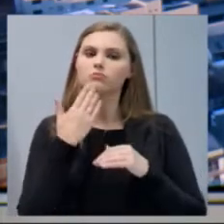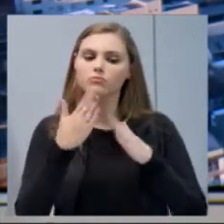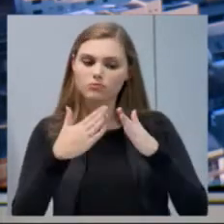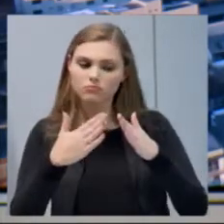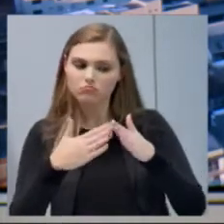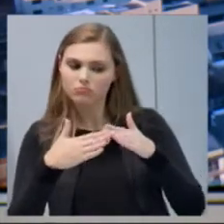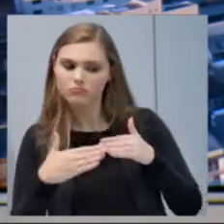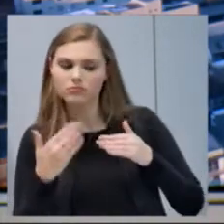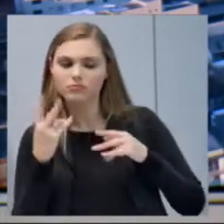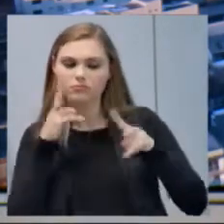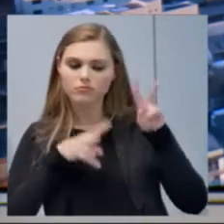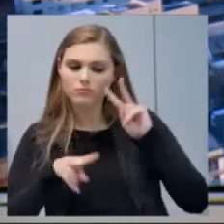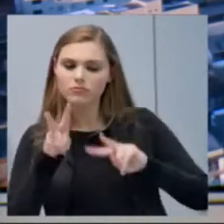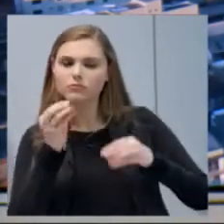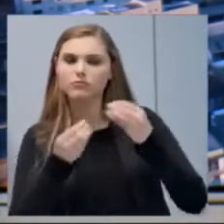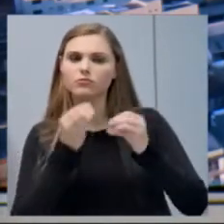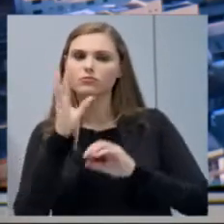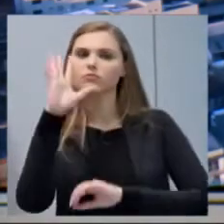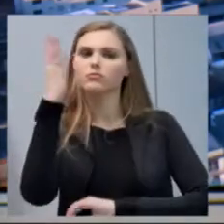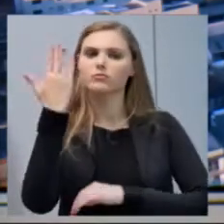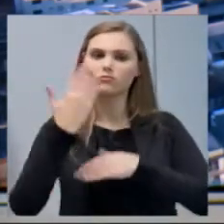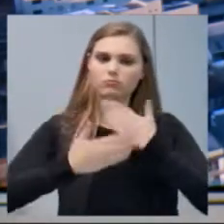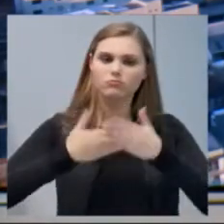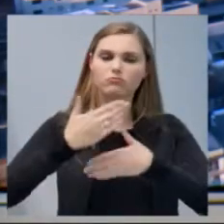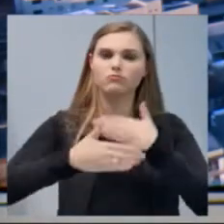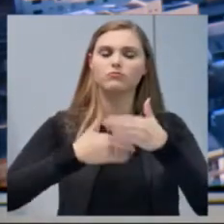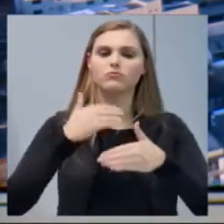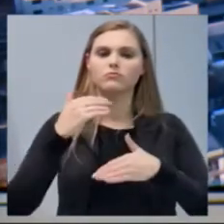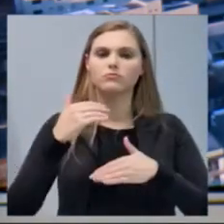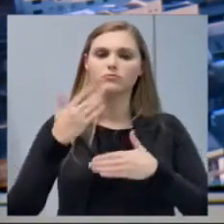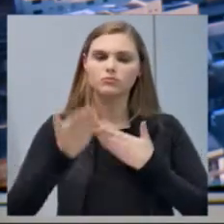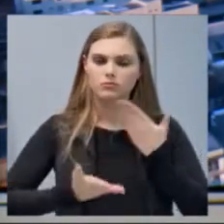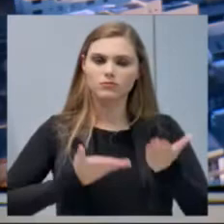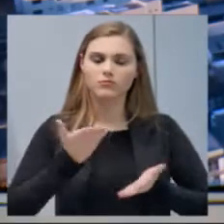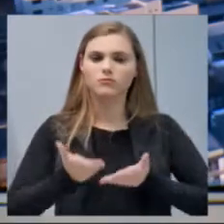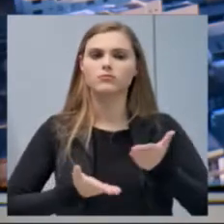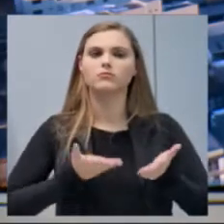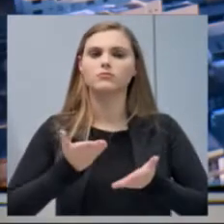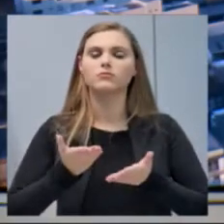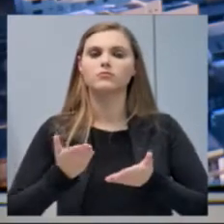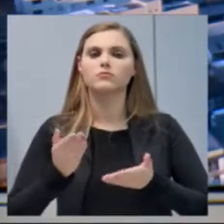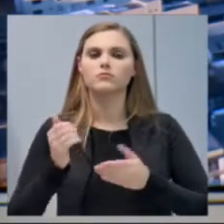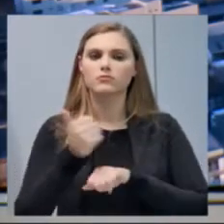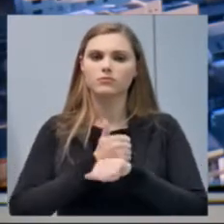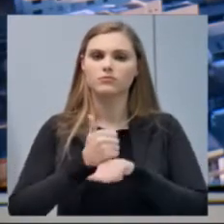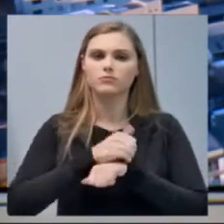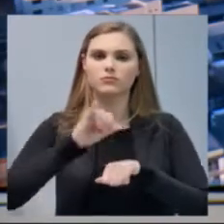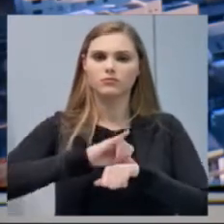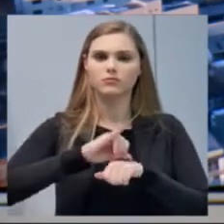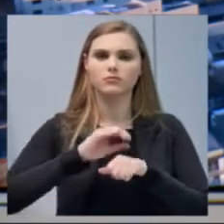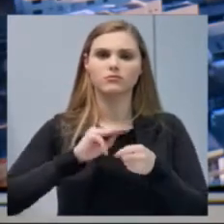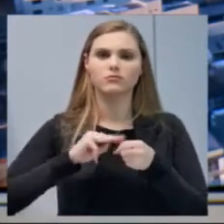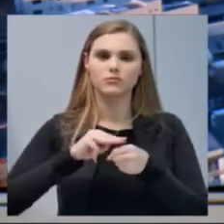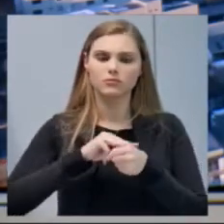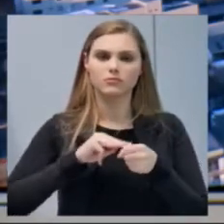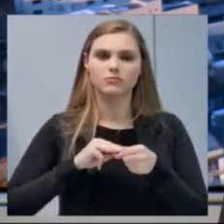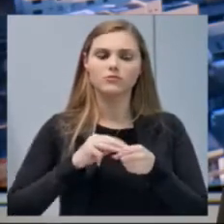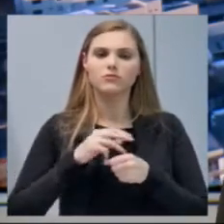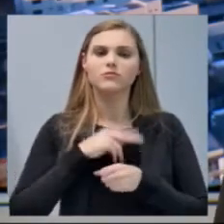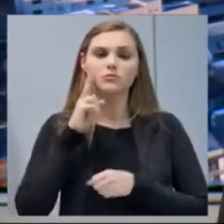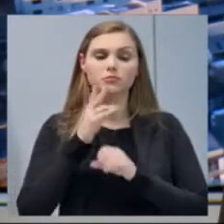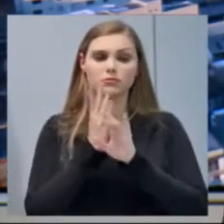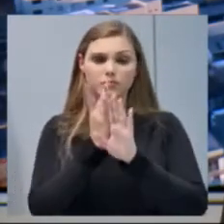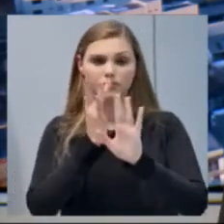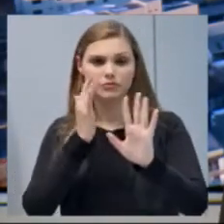verificar como é que estava ocorrendo todo o processo, o atendimento na farmácia central do nosso município, haja visto aí as filas que